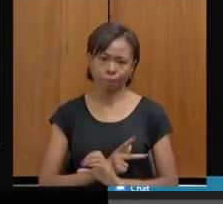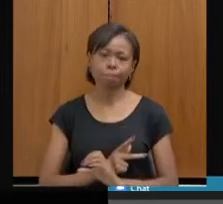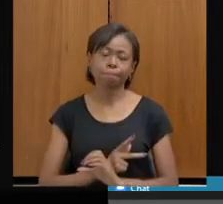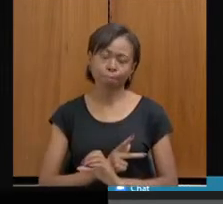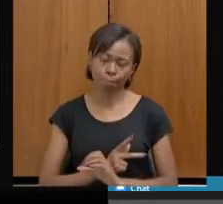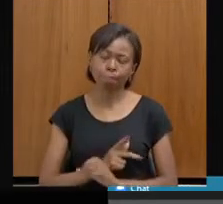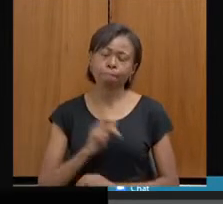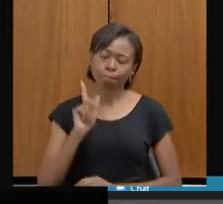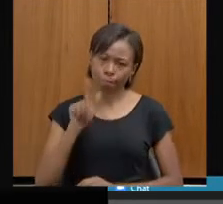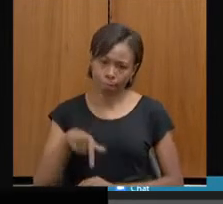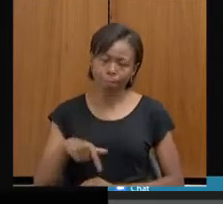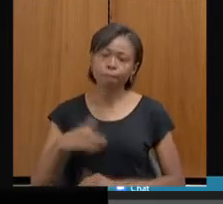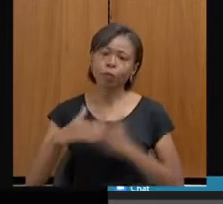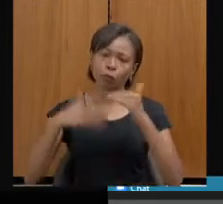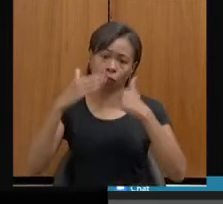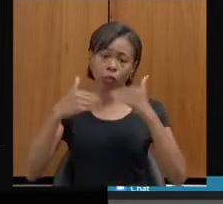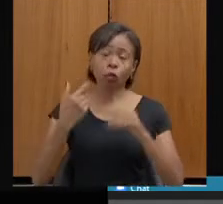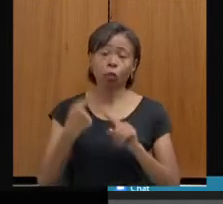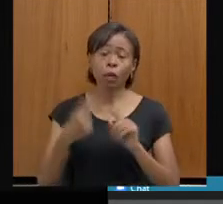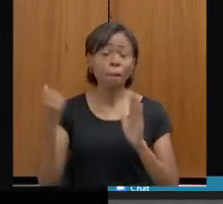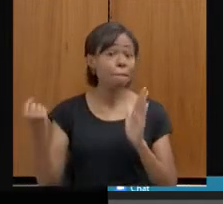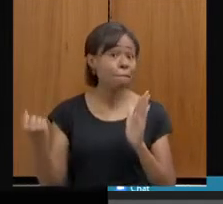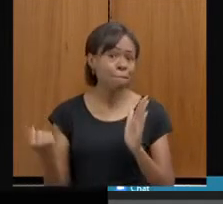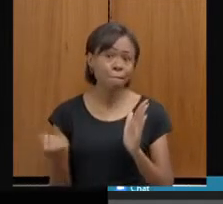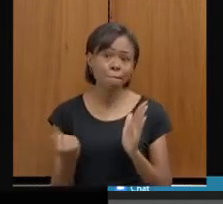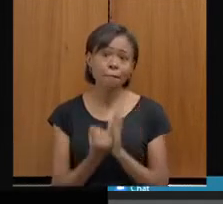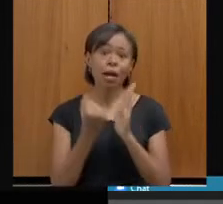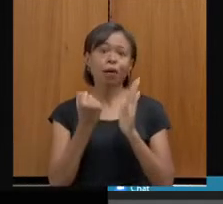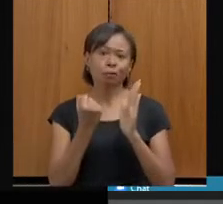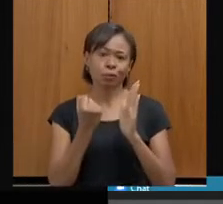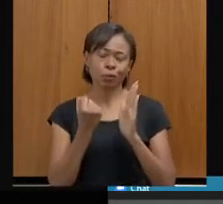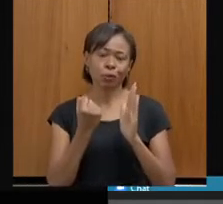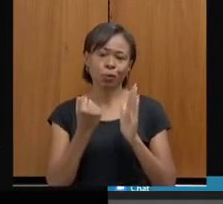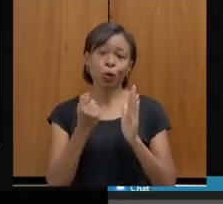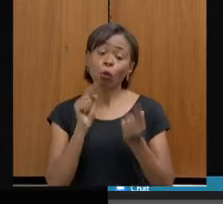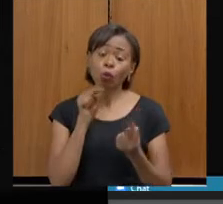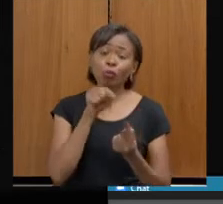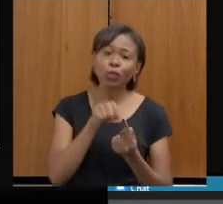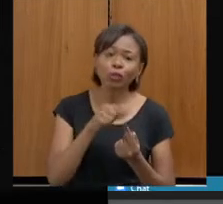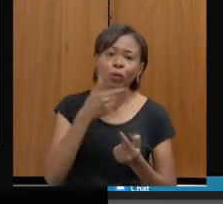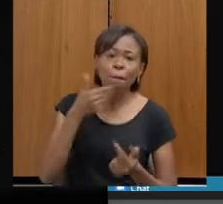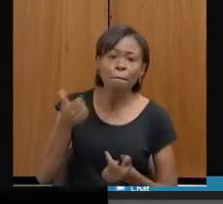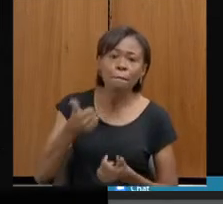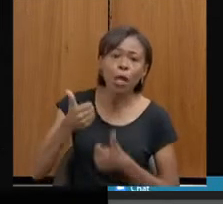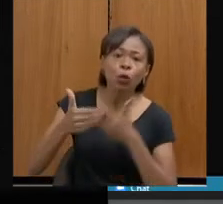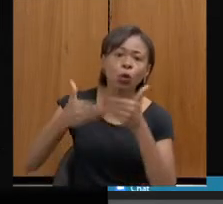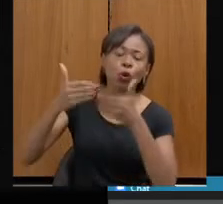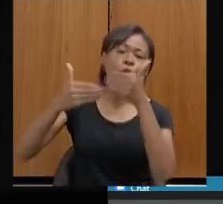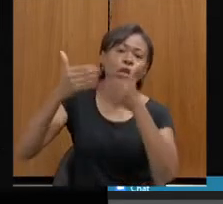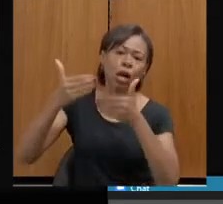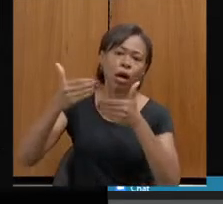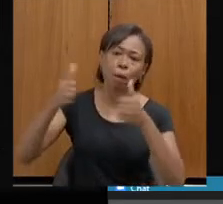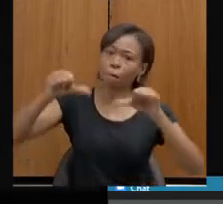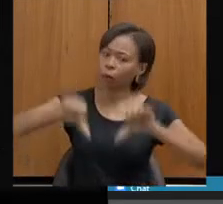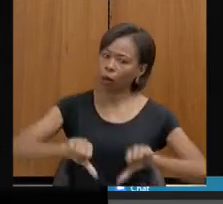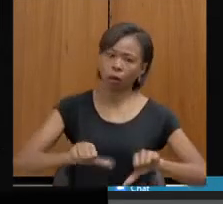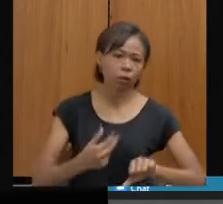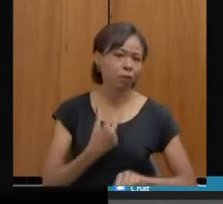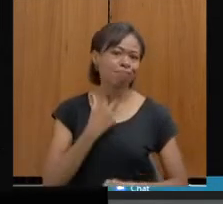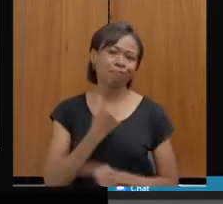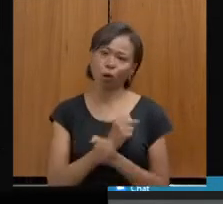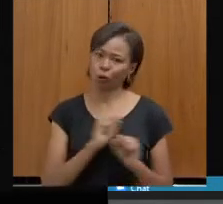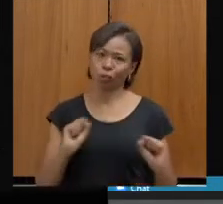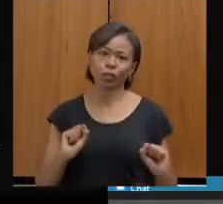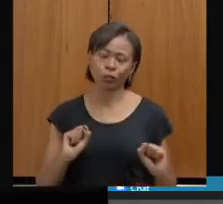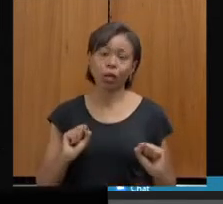porque é o nosso marco para melhorar, não se admite piorar desse marco ali. e antes a